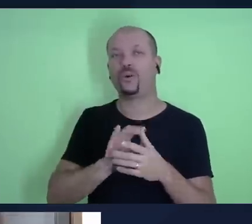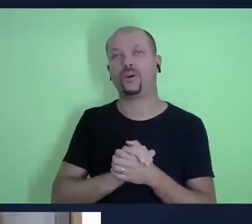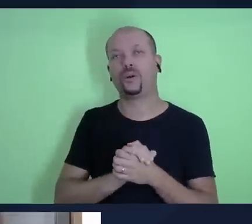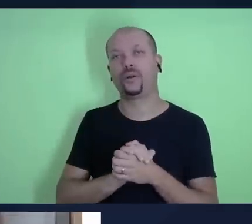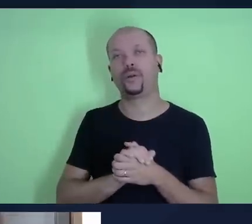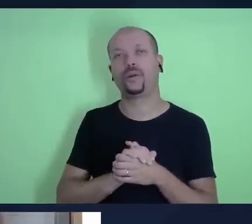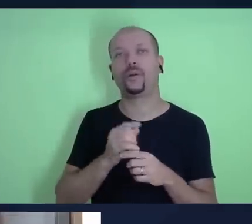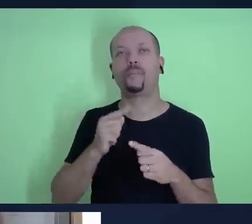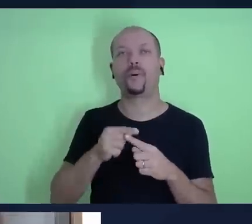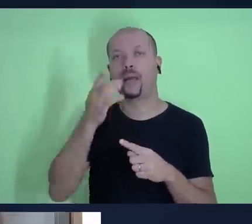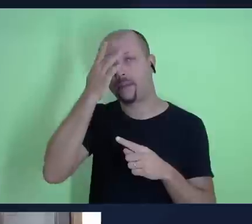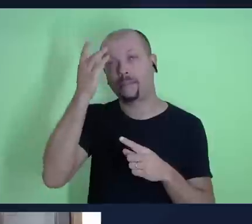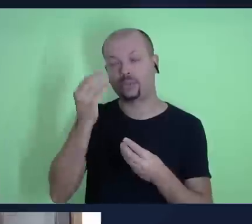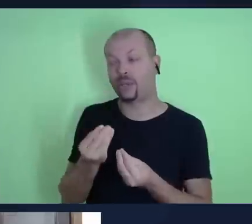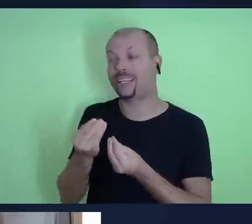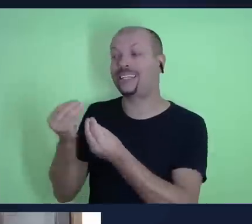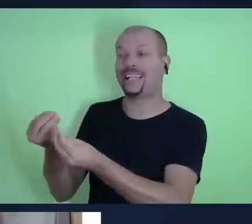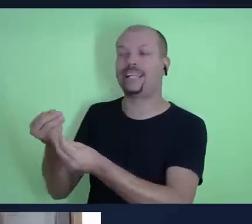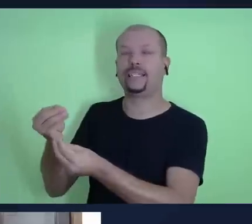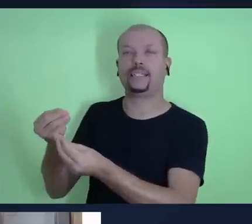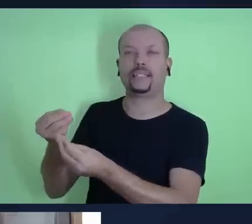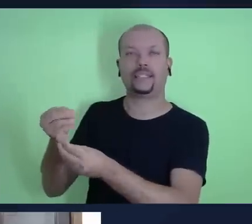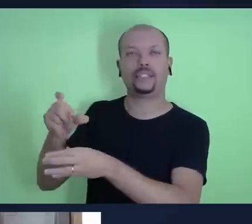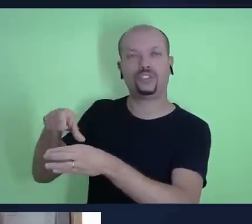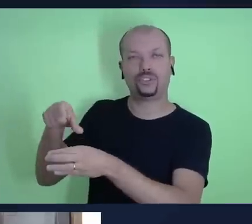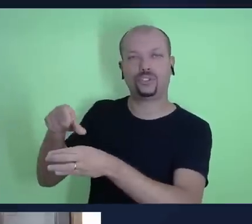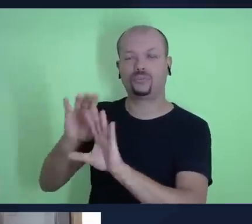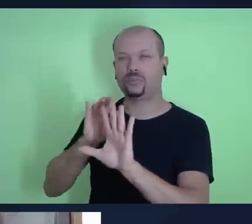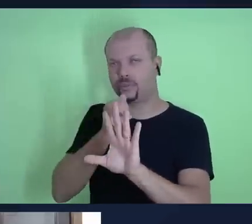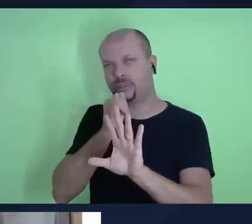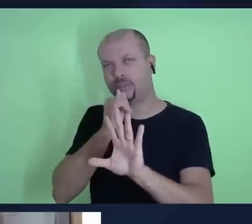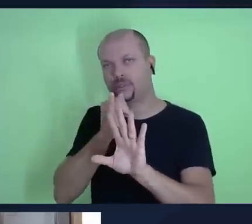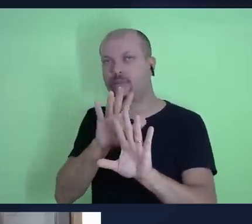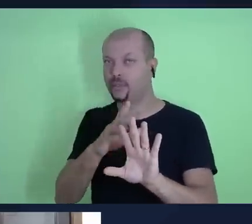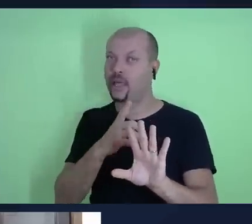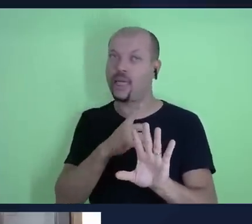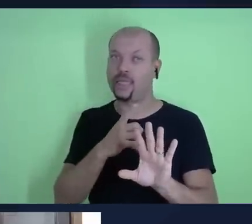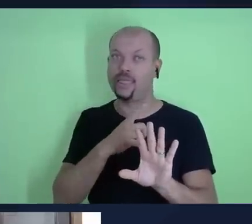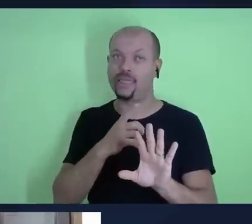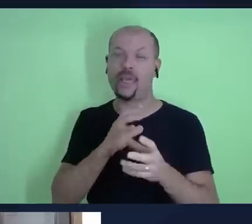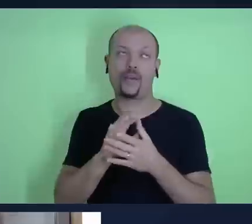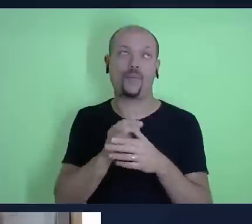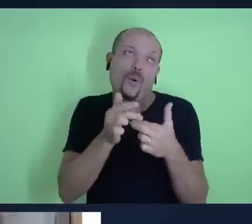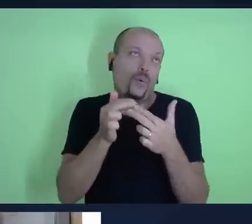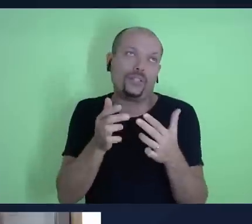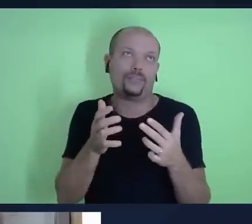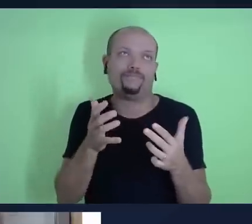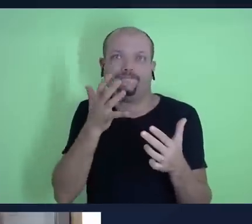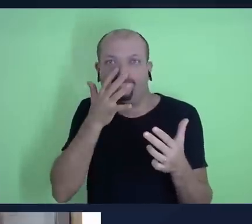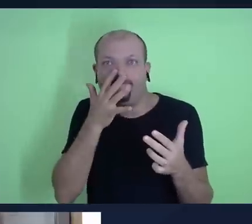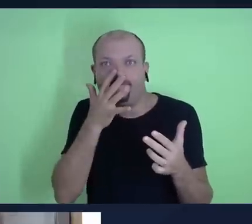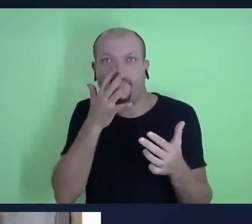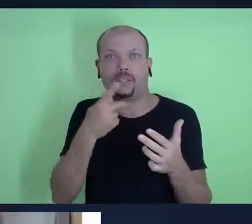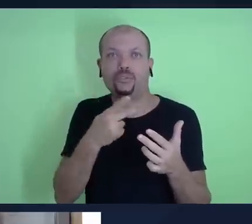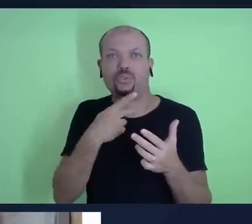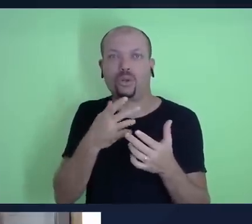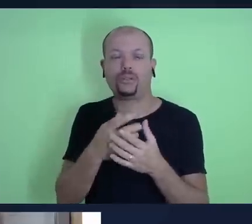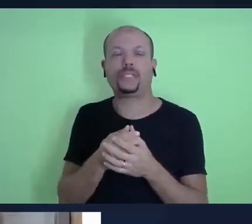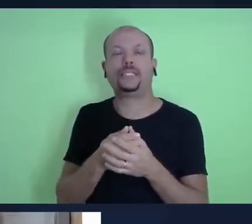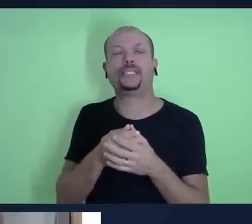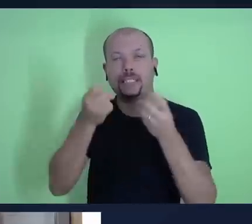que entrega o dízimo, ok? E eu acho que aí tem aspectos muito relevantes para a gente considerar.